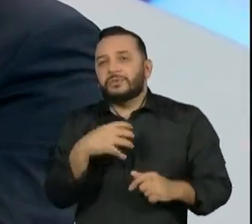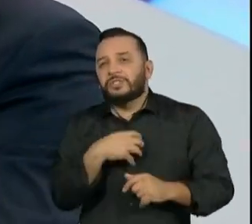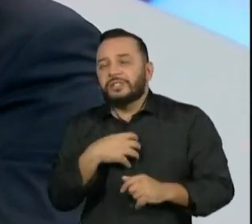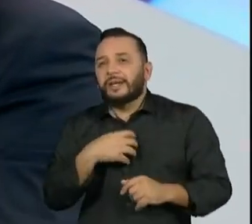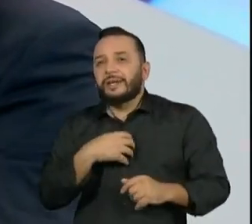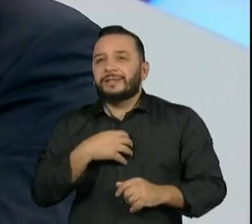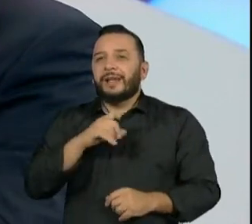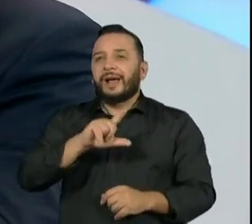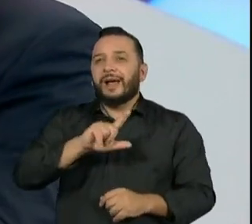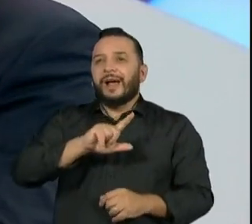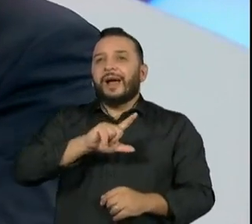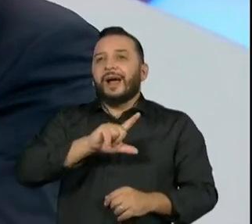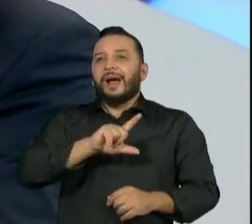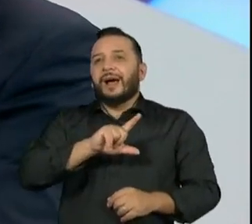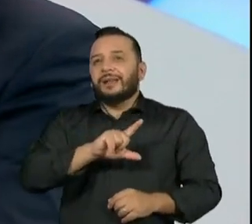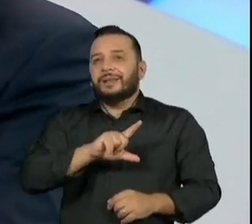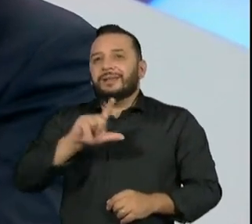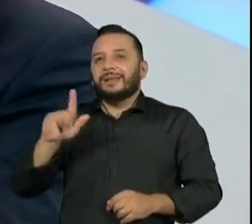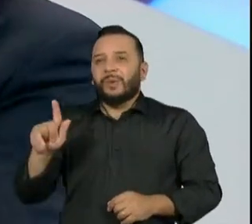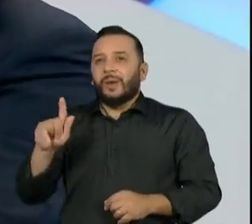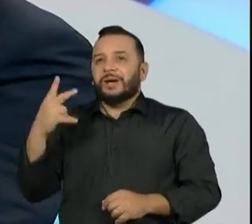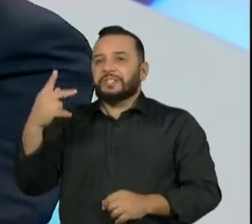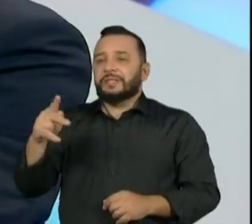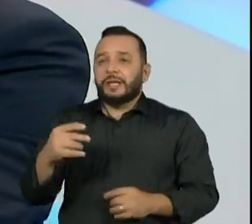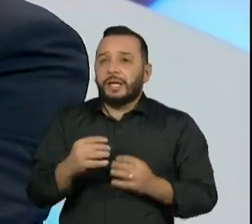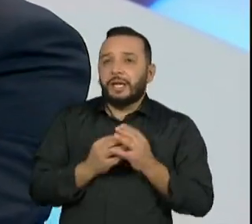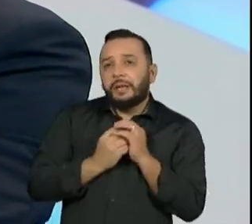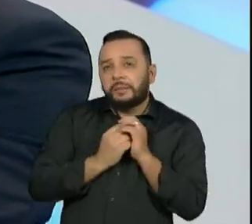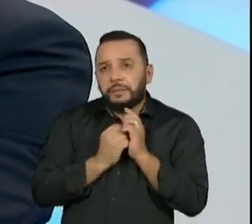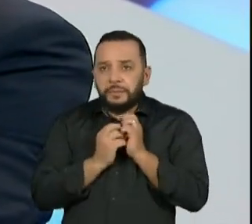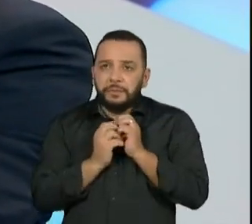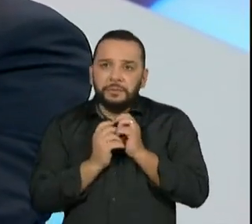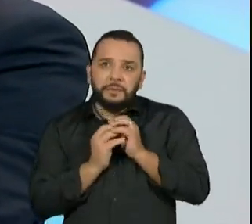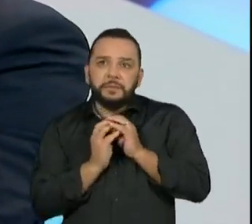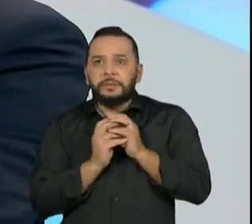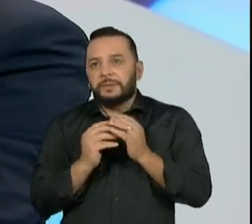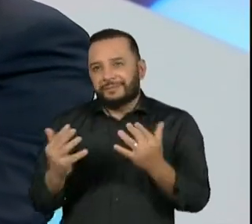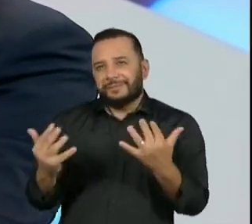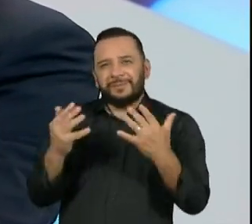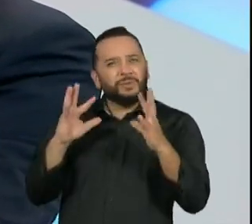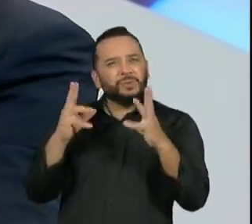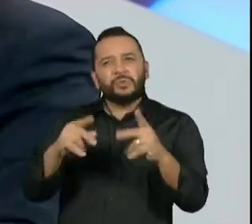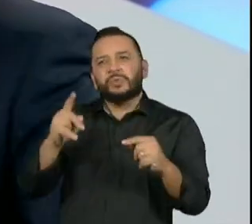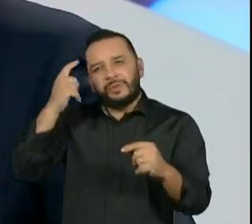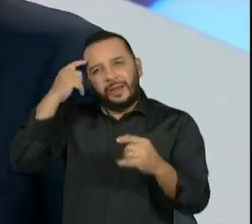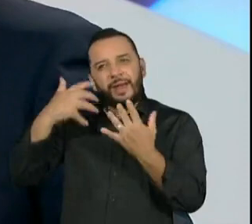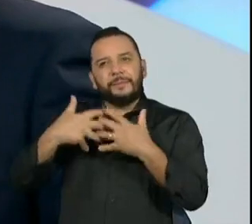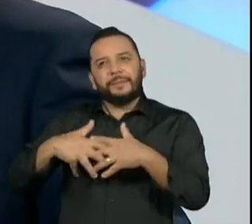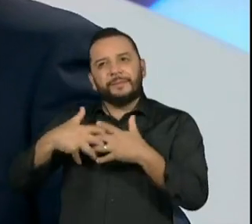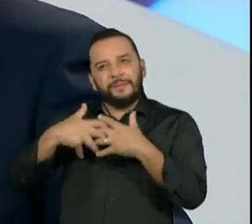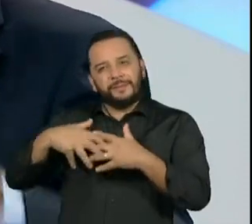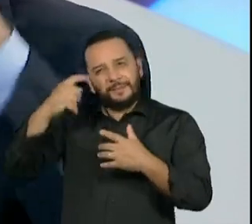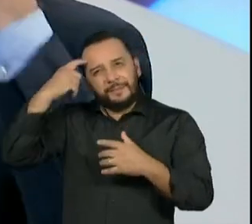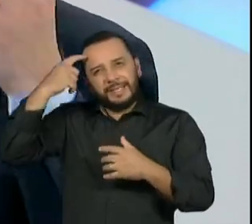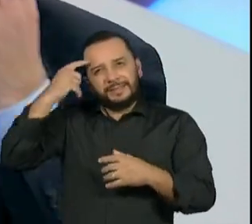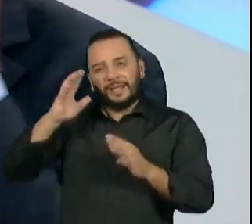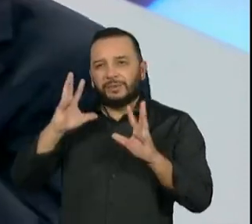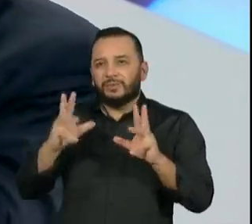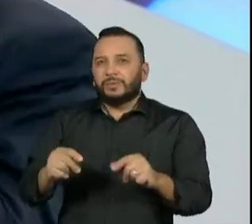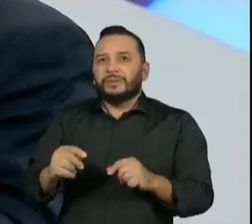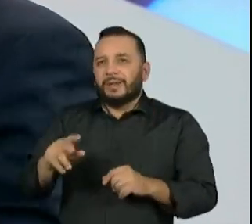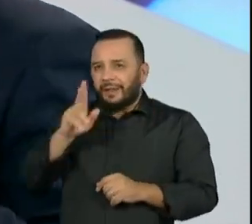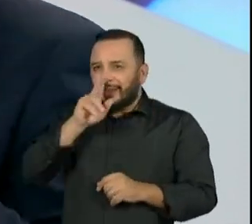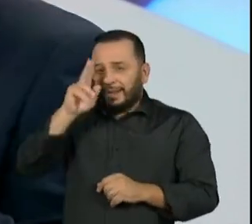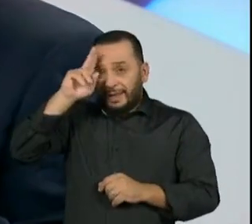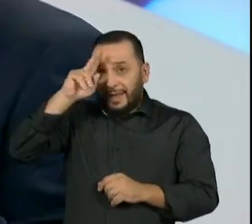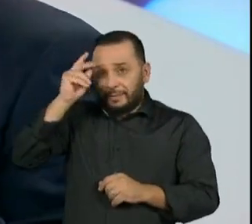funciona para o líder populista, não para o outro. Eu lembro quando estive cá antes da primeira eleição do Bolsonaro, as entrevistas